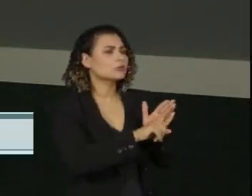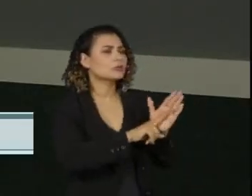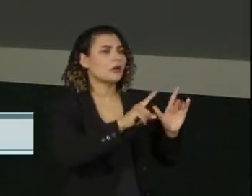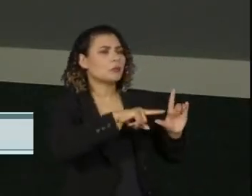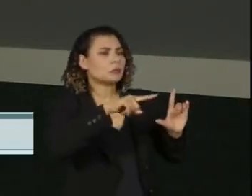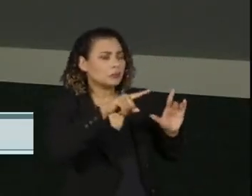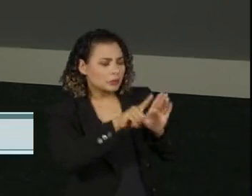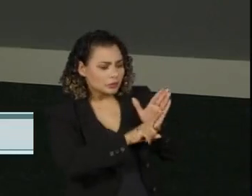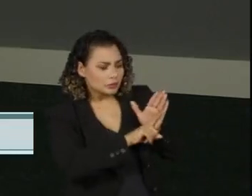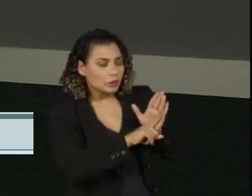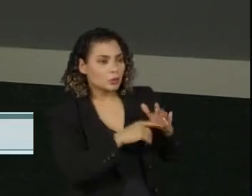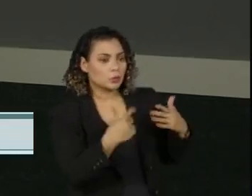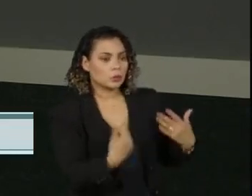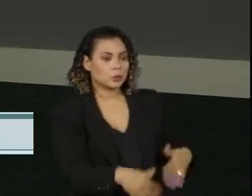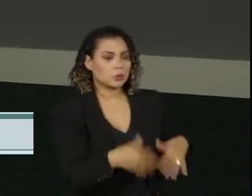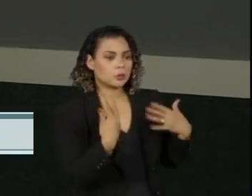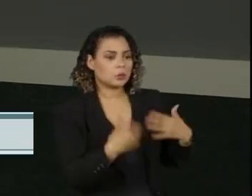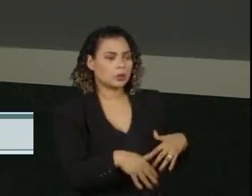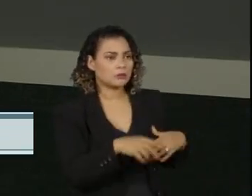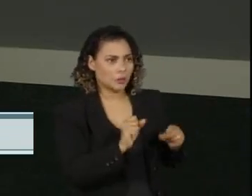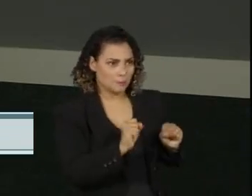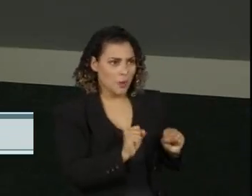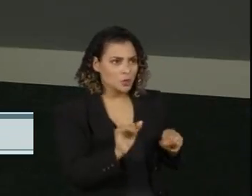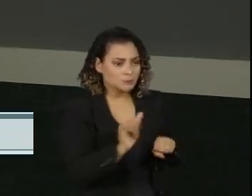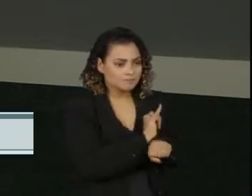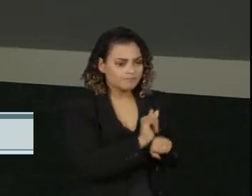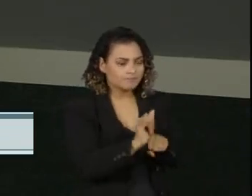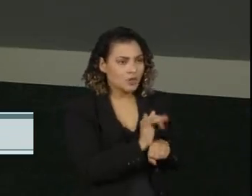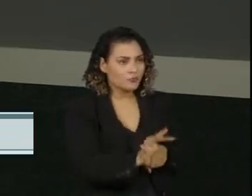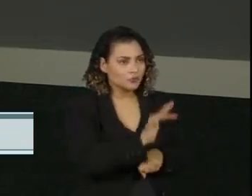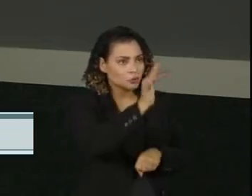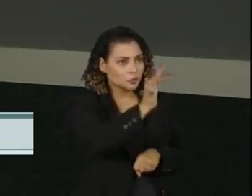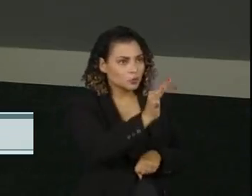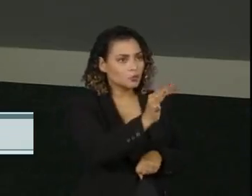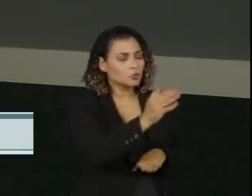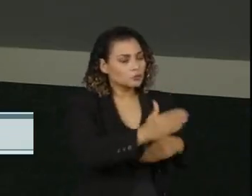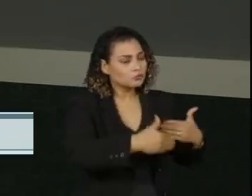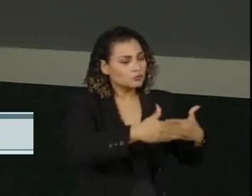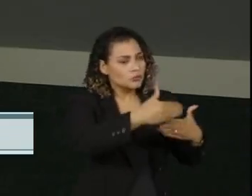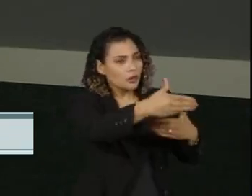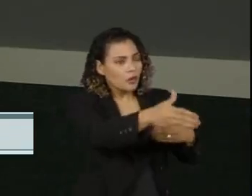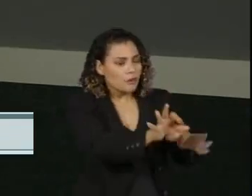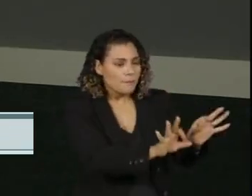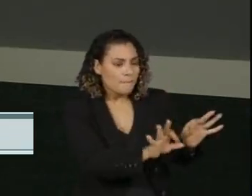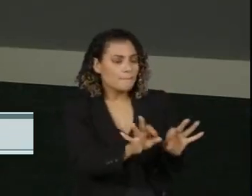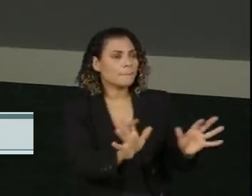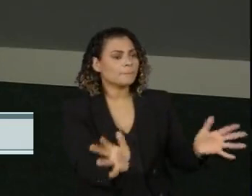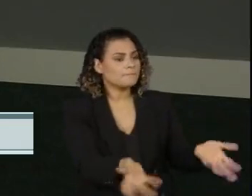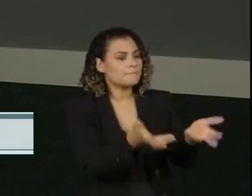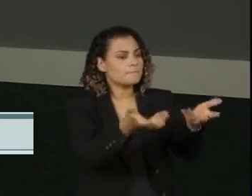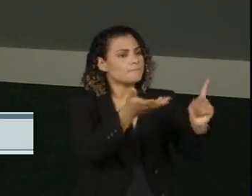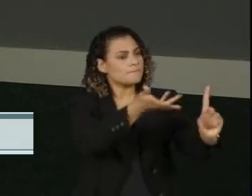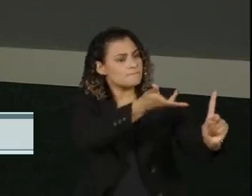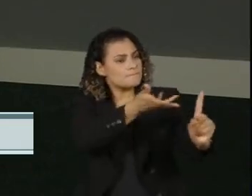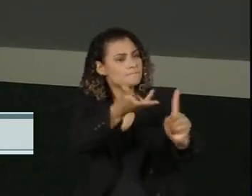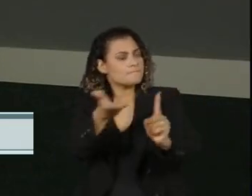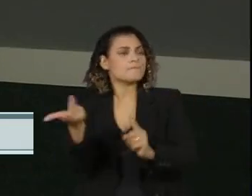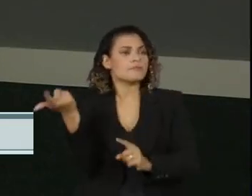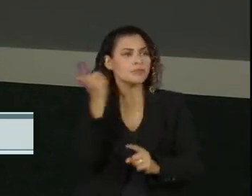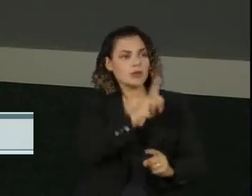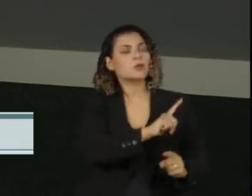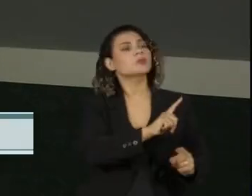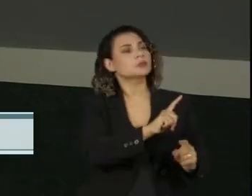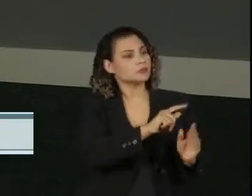direcionar um plano de ataque para os próximos anos, quando a gente pensa em resgatar os melhores